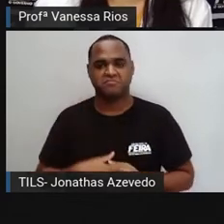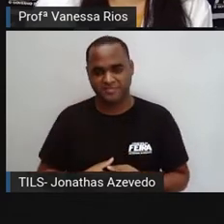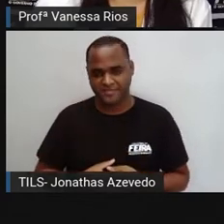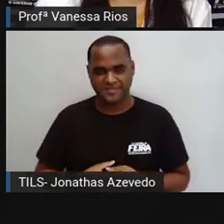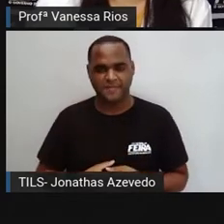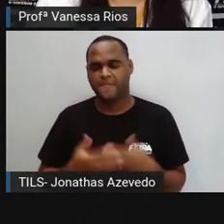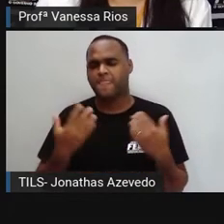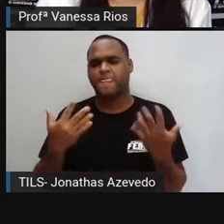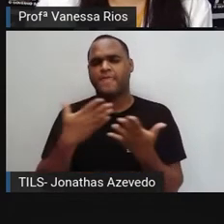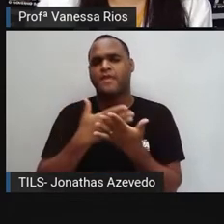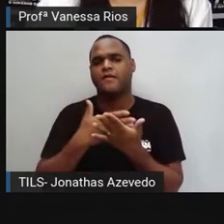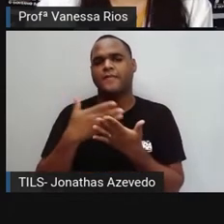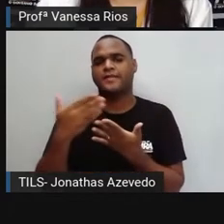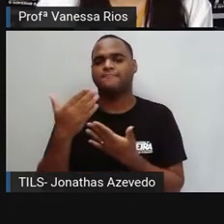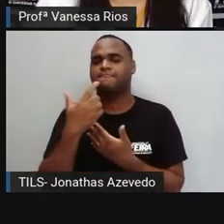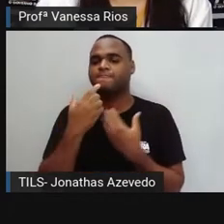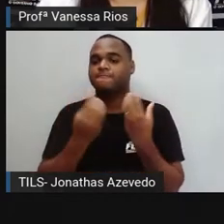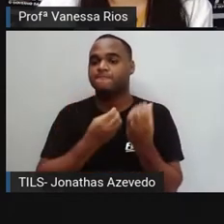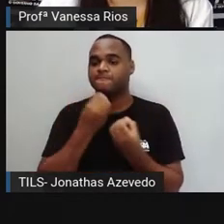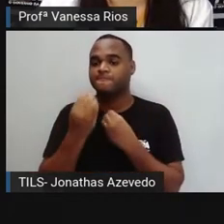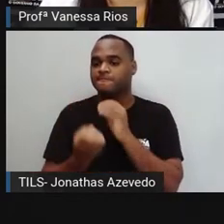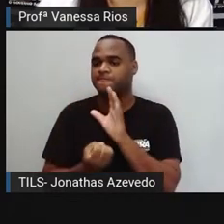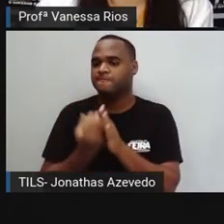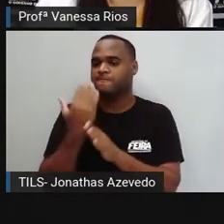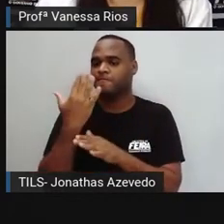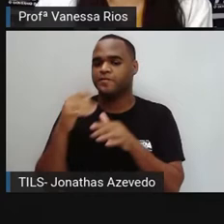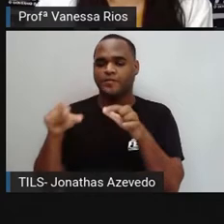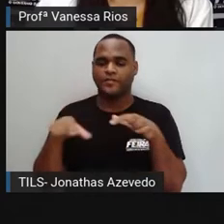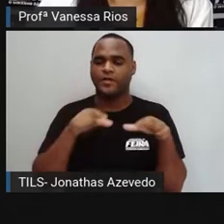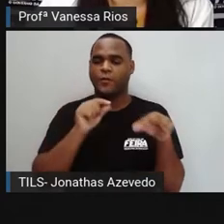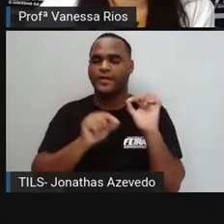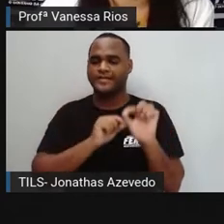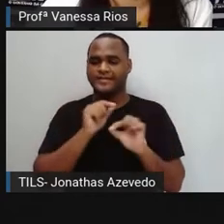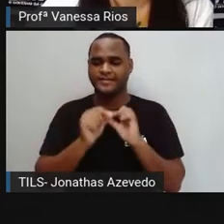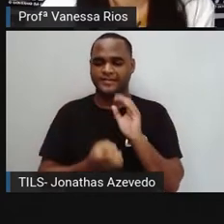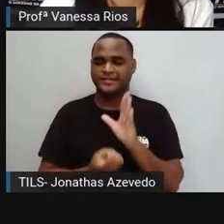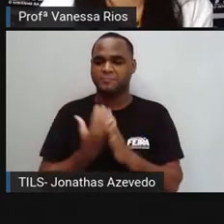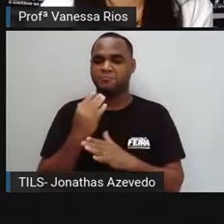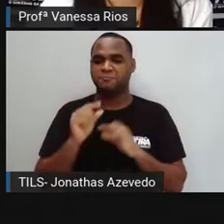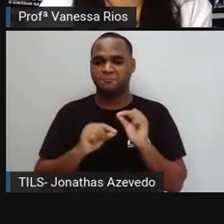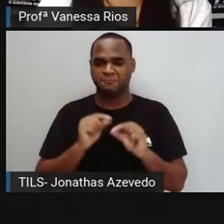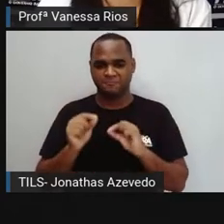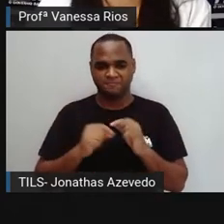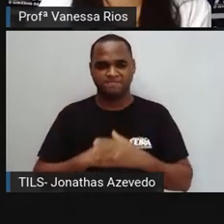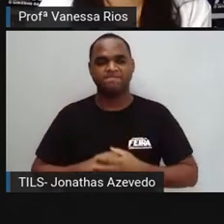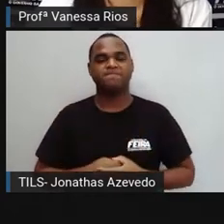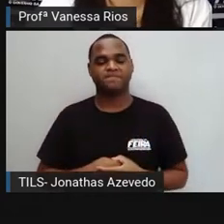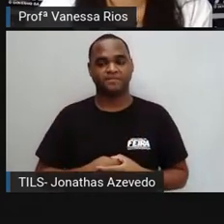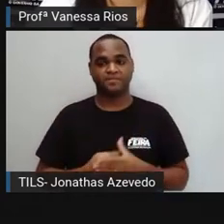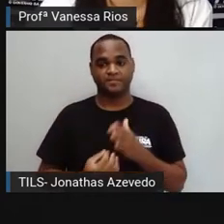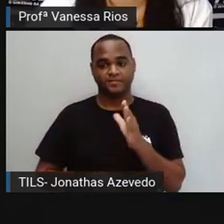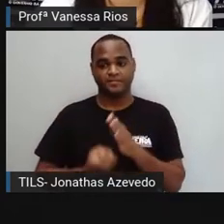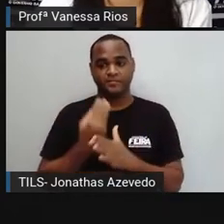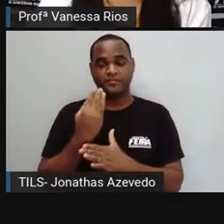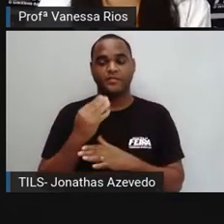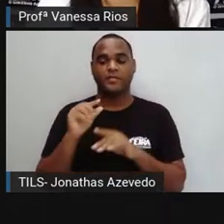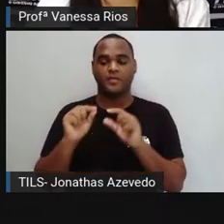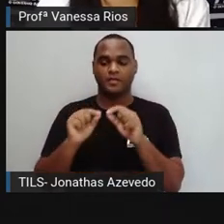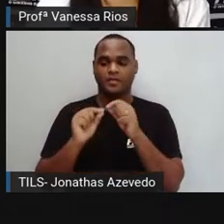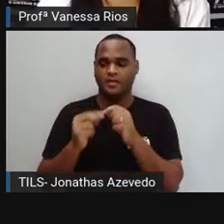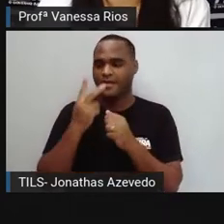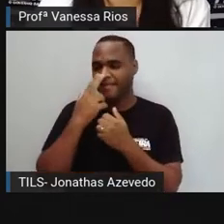E aí, como é que as gírias, elas aparecem? De onde elas surgem? Elas são criadas no intuito de